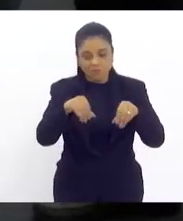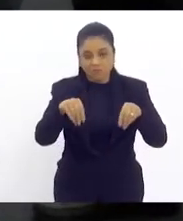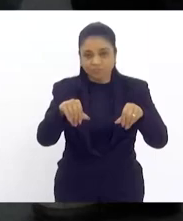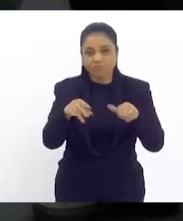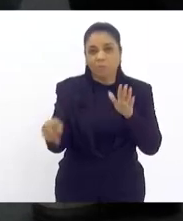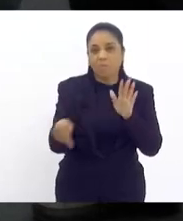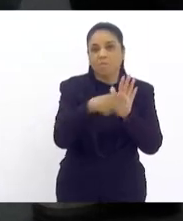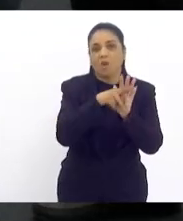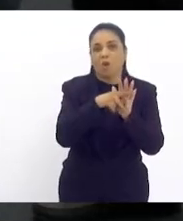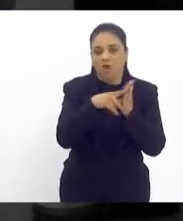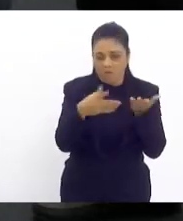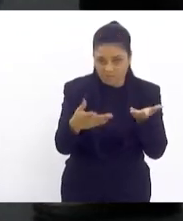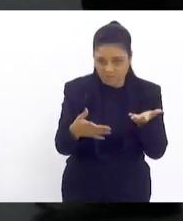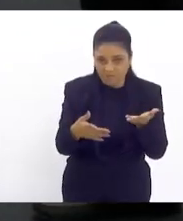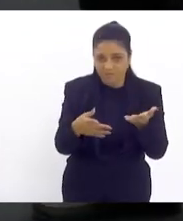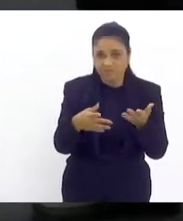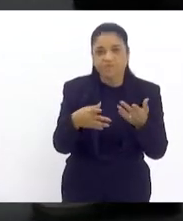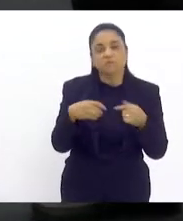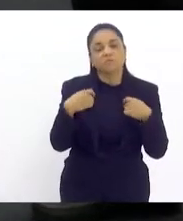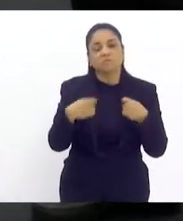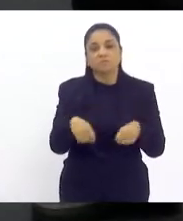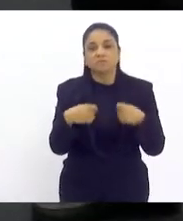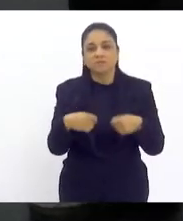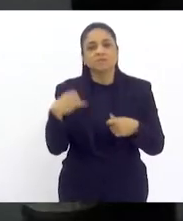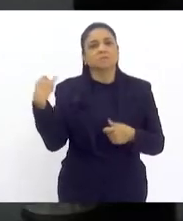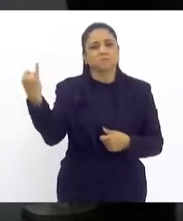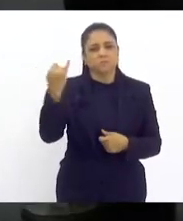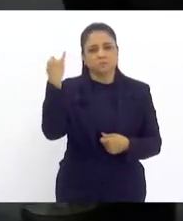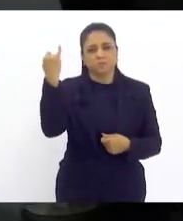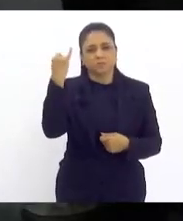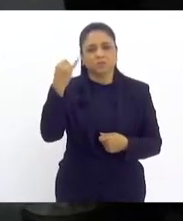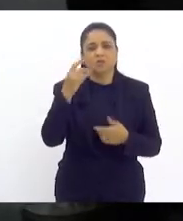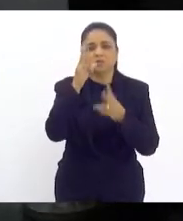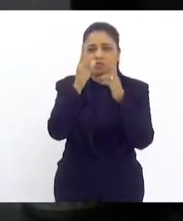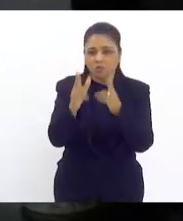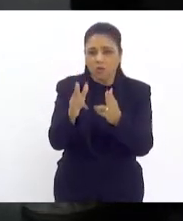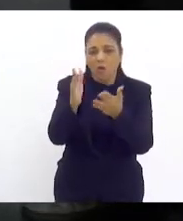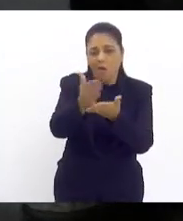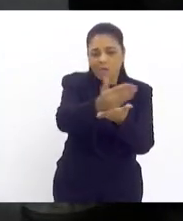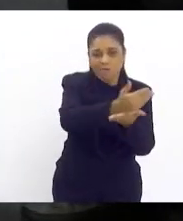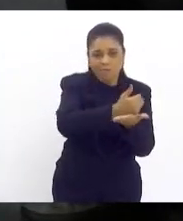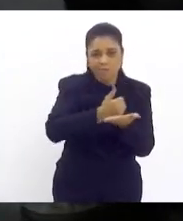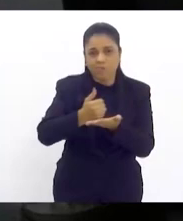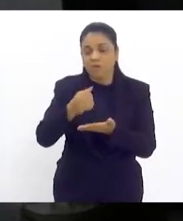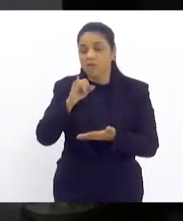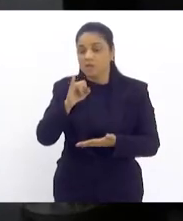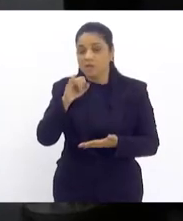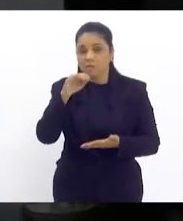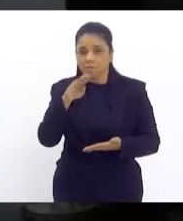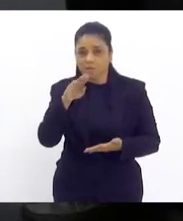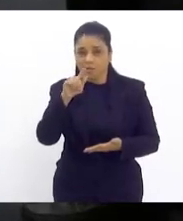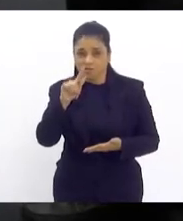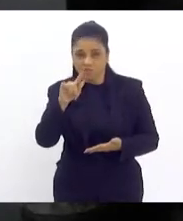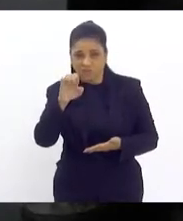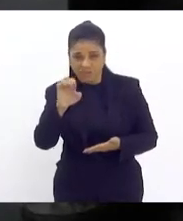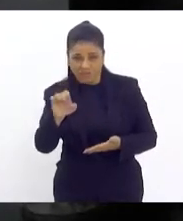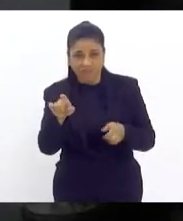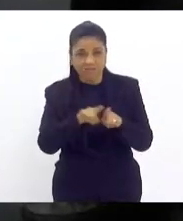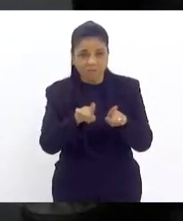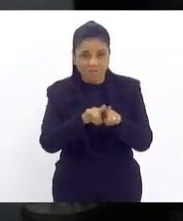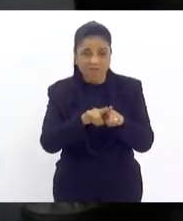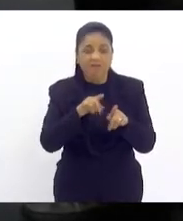importante a gente considerar, de acordo com o IBGE, a cor e a raça das mulheres presentes também em